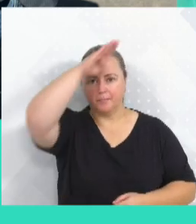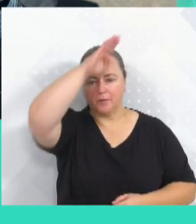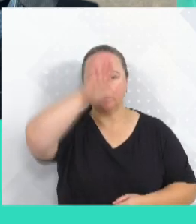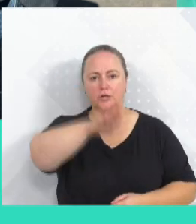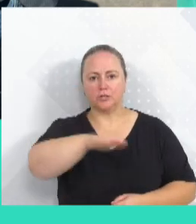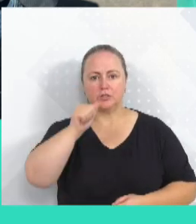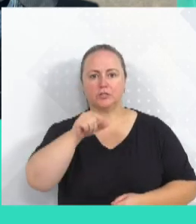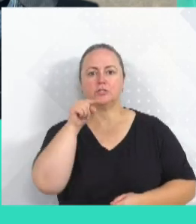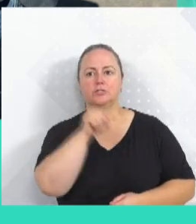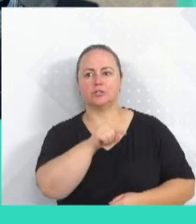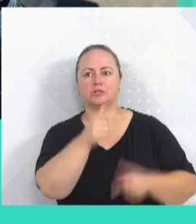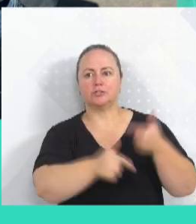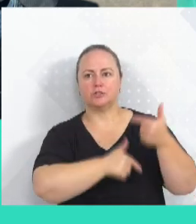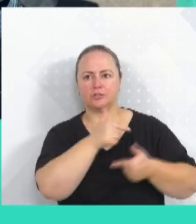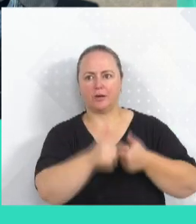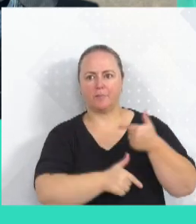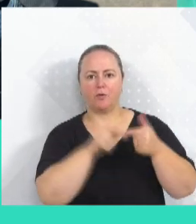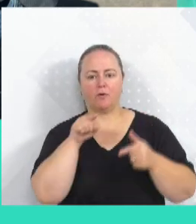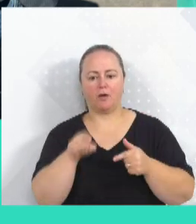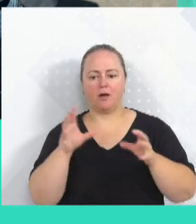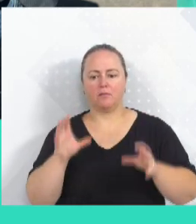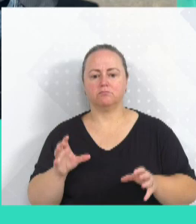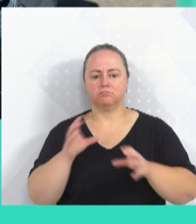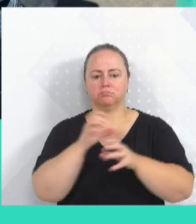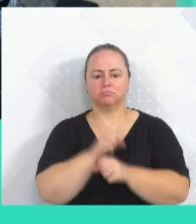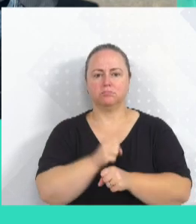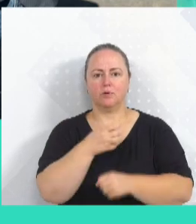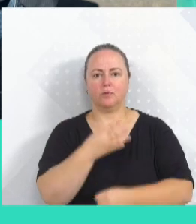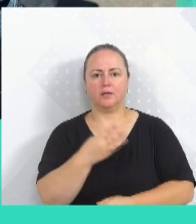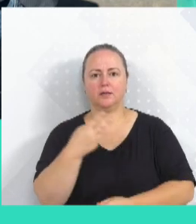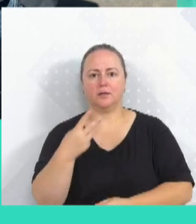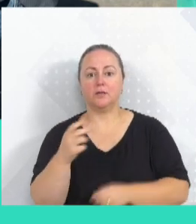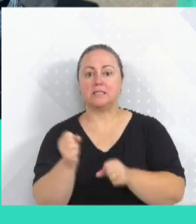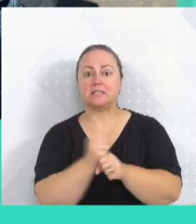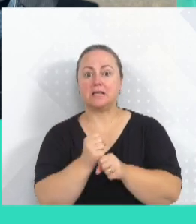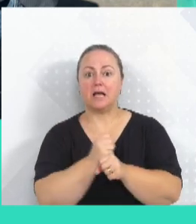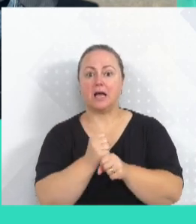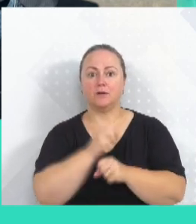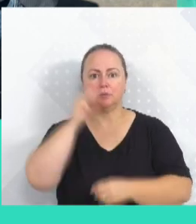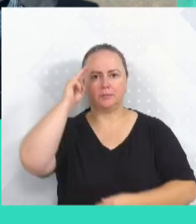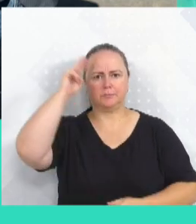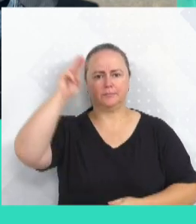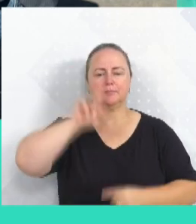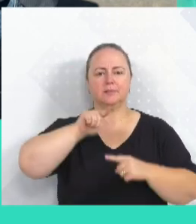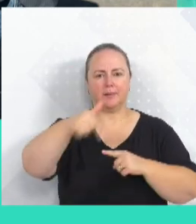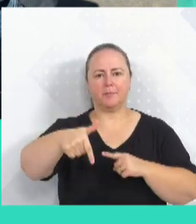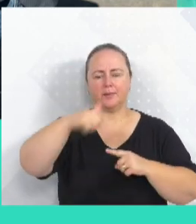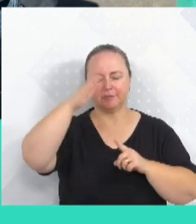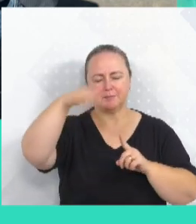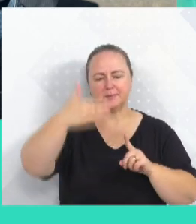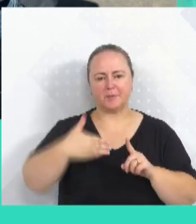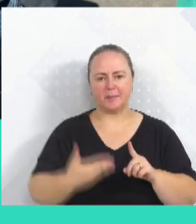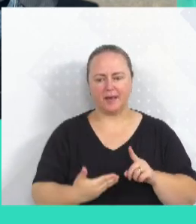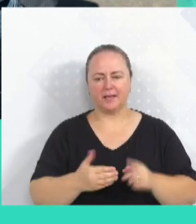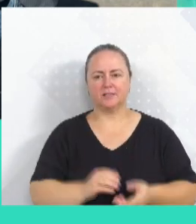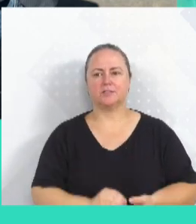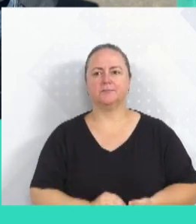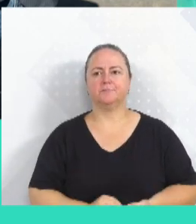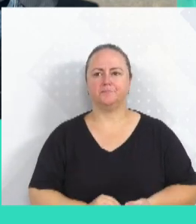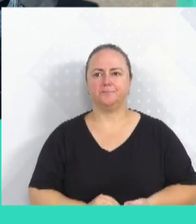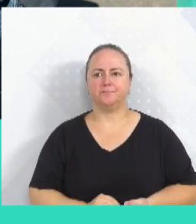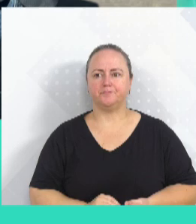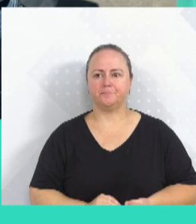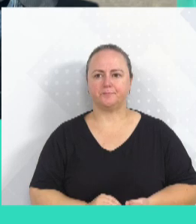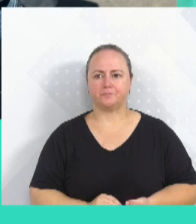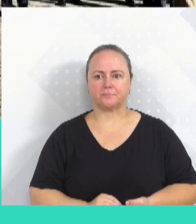anos de exército e ainda continua trabalhando aposentado. Daqui a pouco não fazer homenagem para ele. E a segunda foto ali é